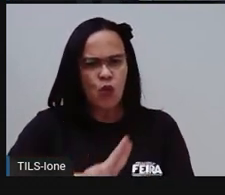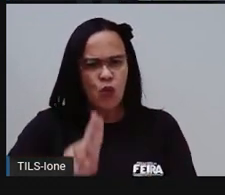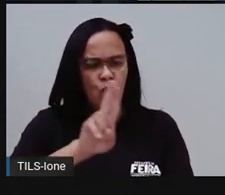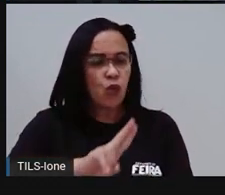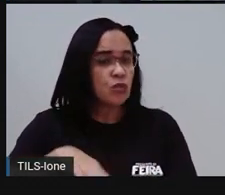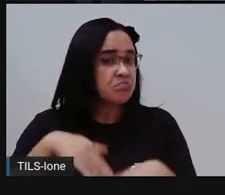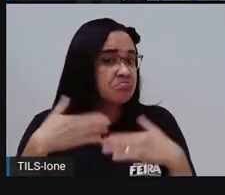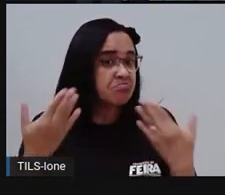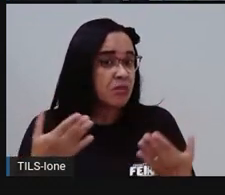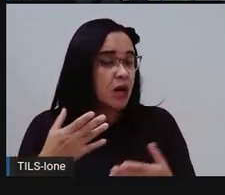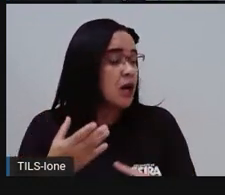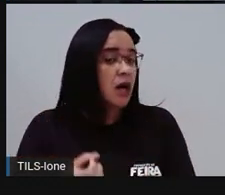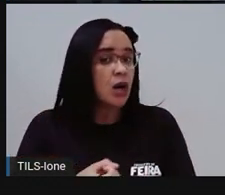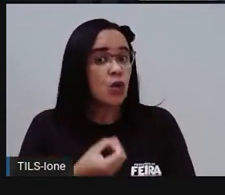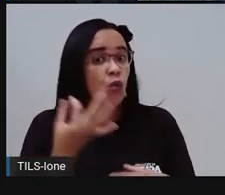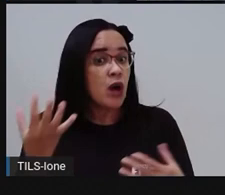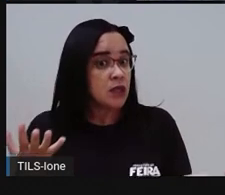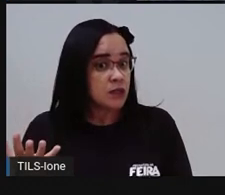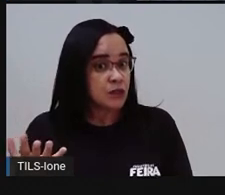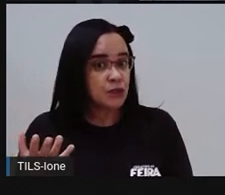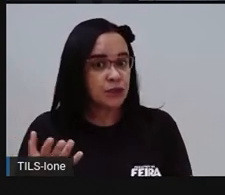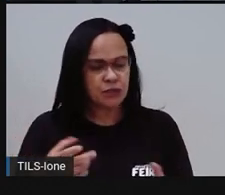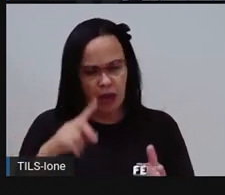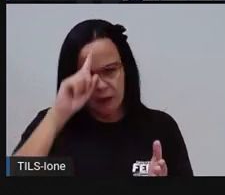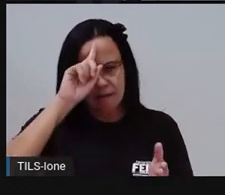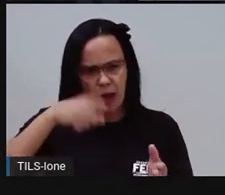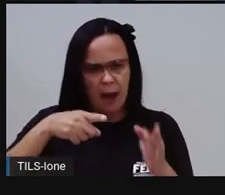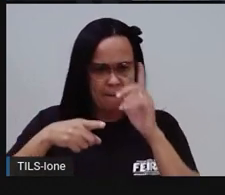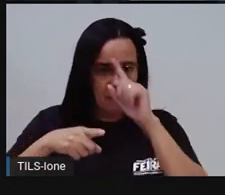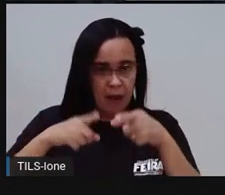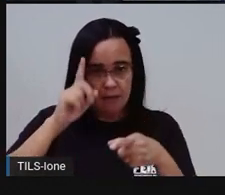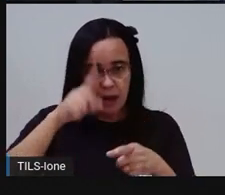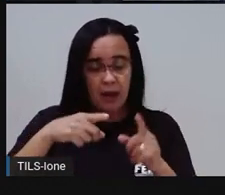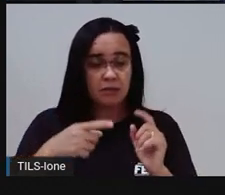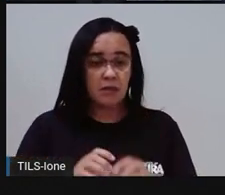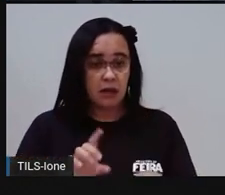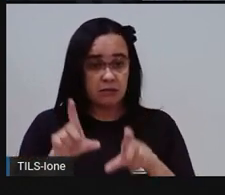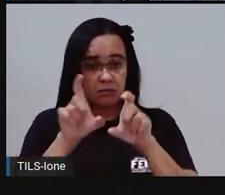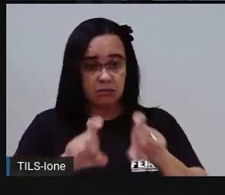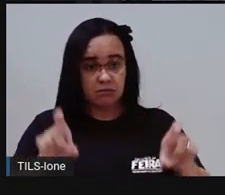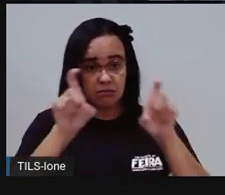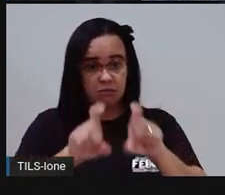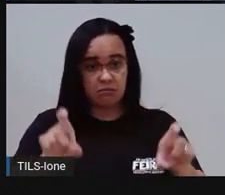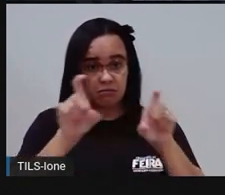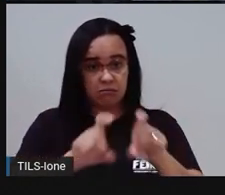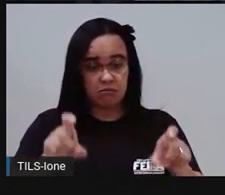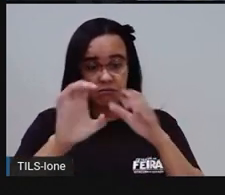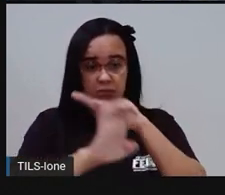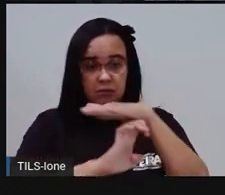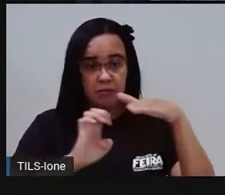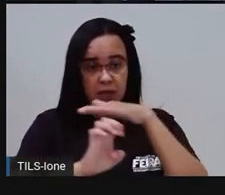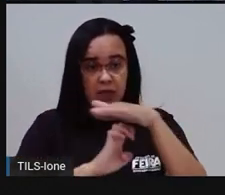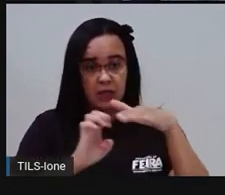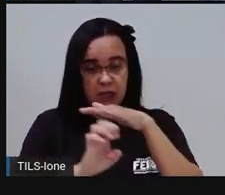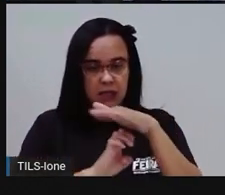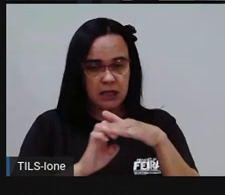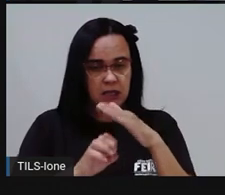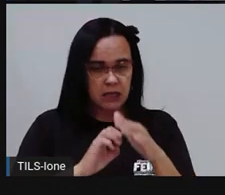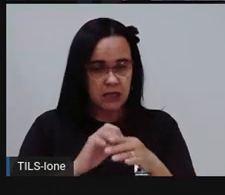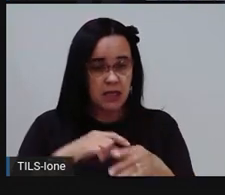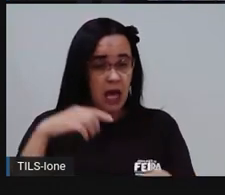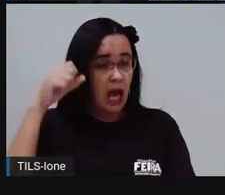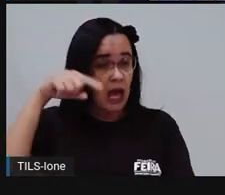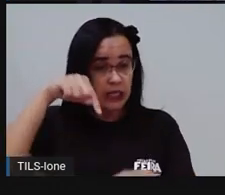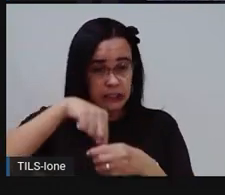ele manda, ele envia todos os dados para o computador da empresa e aí o computador da empresa vai calcular